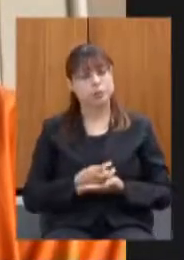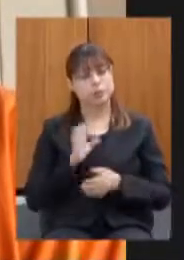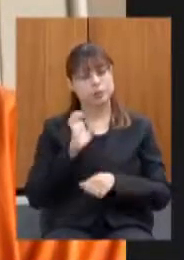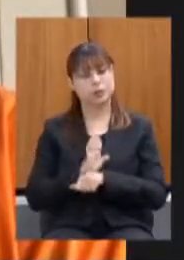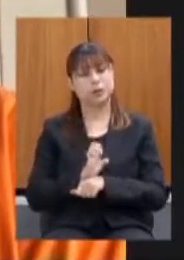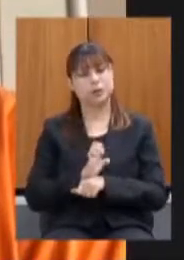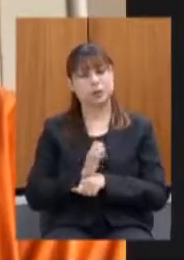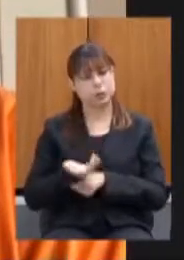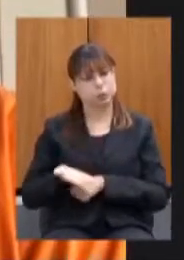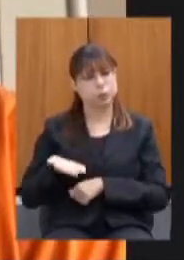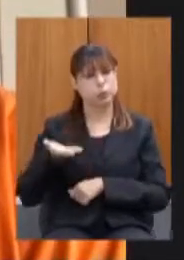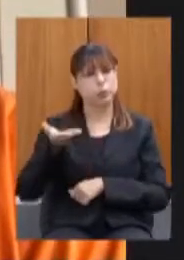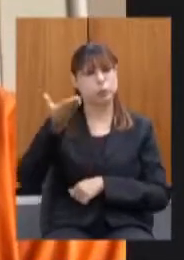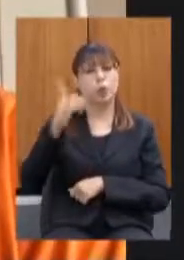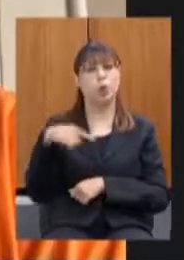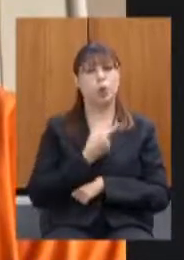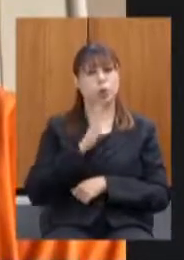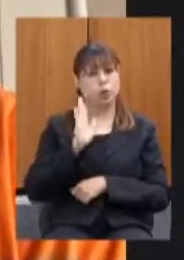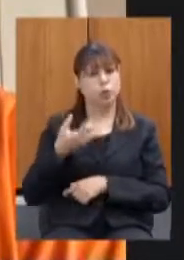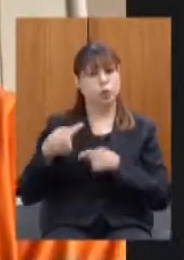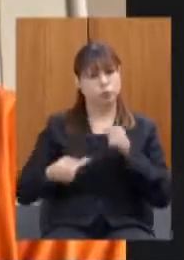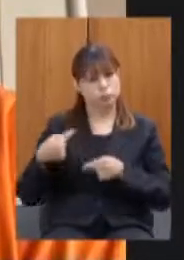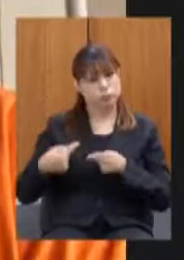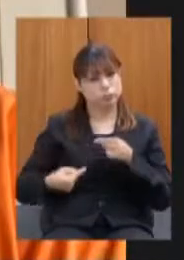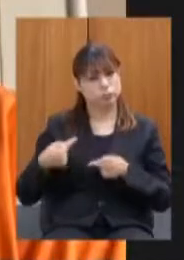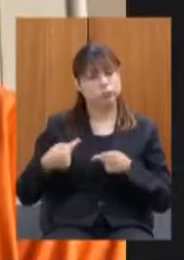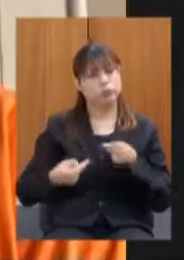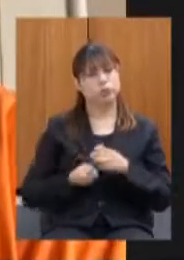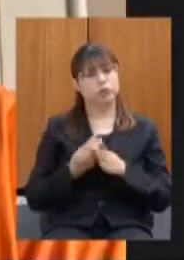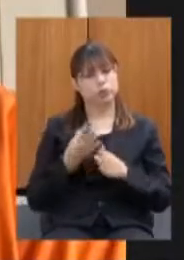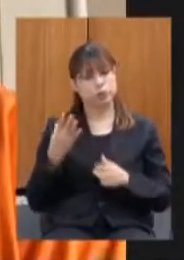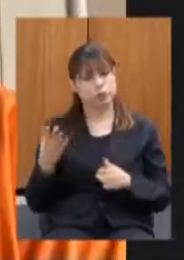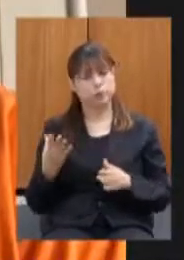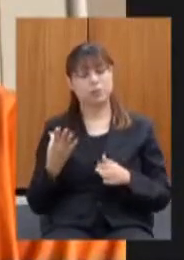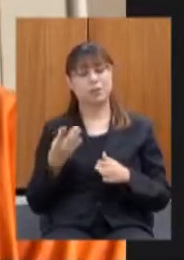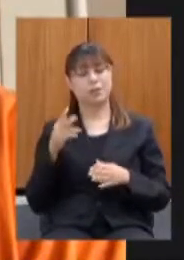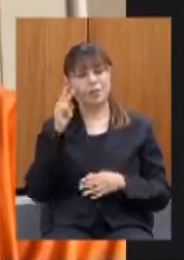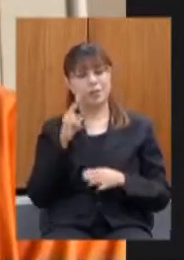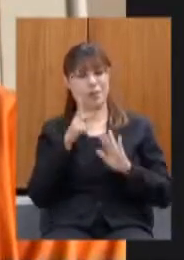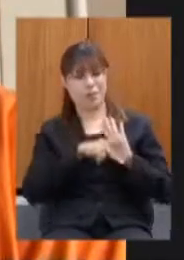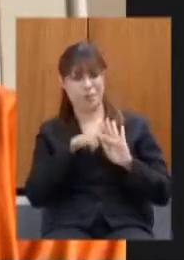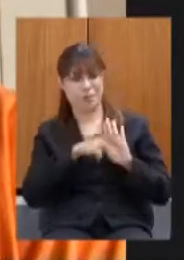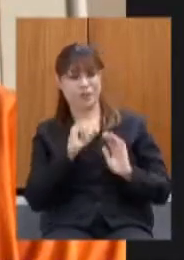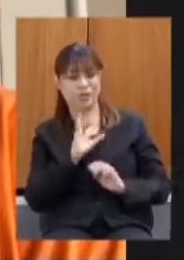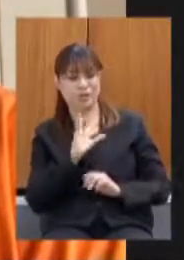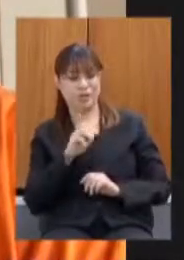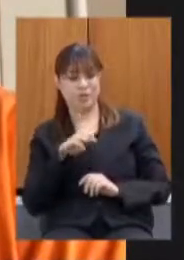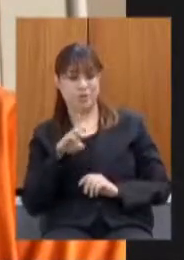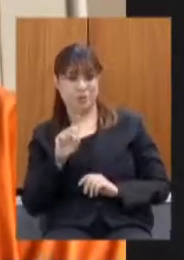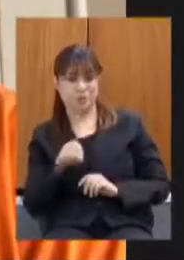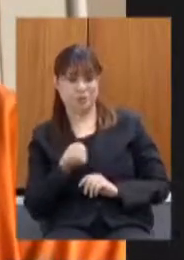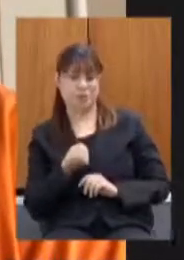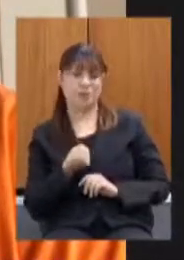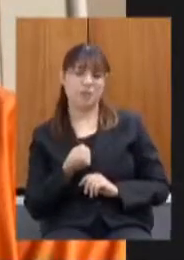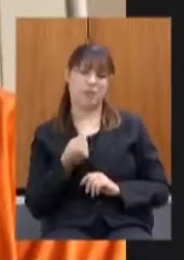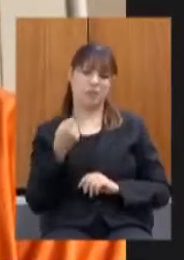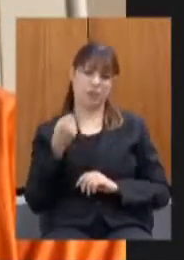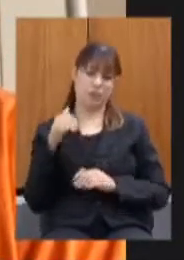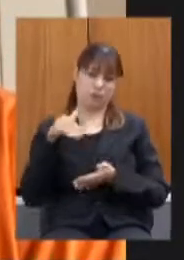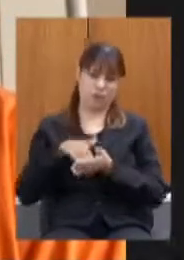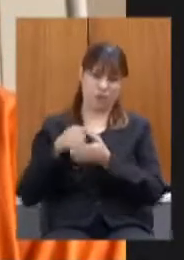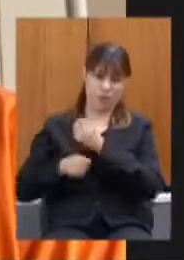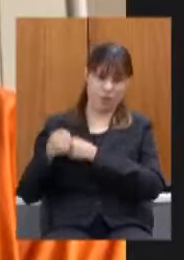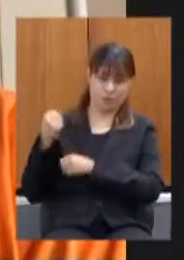tivemos até várias discussões a respeito sobre isso quando houve o projeto do CMS adicional de 2% no final do ano passado